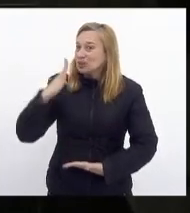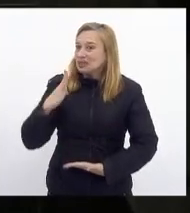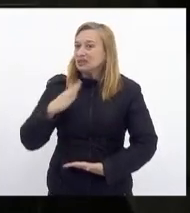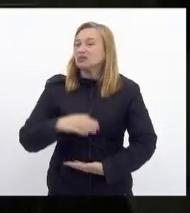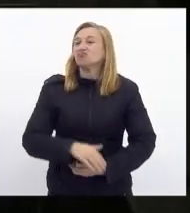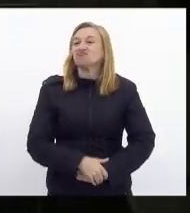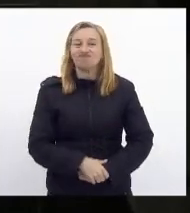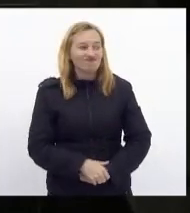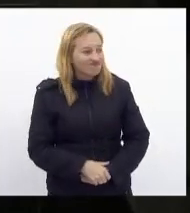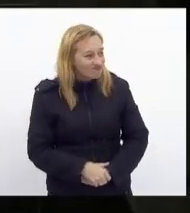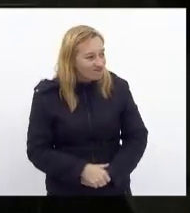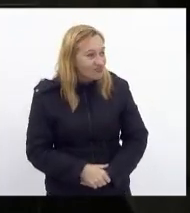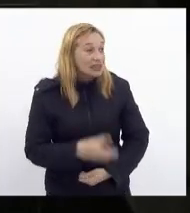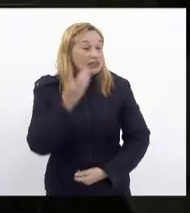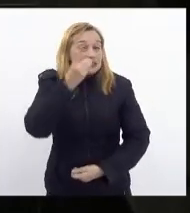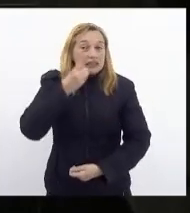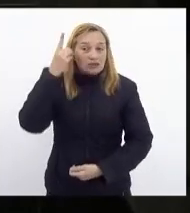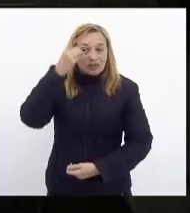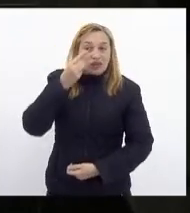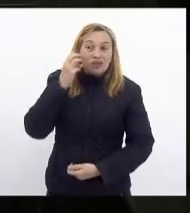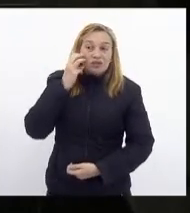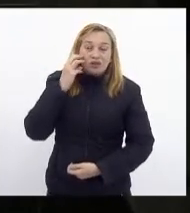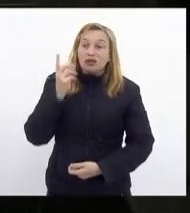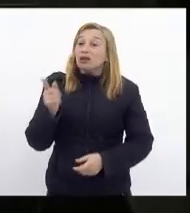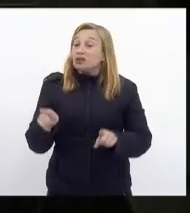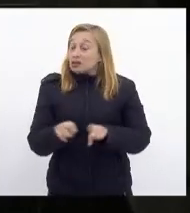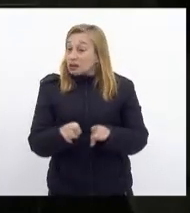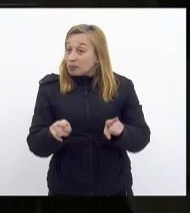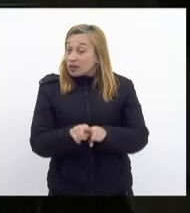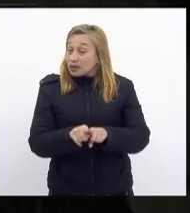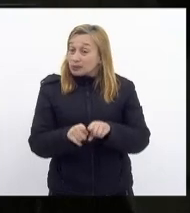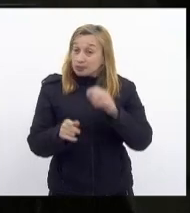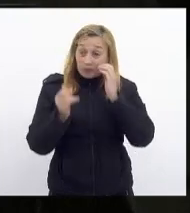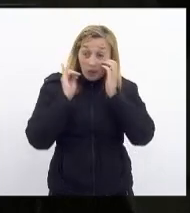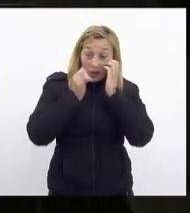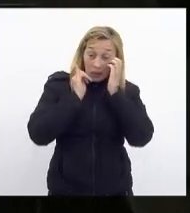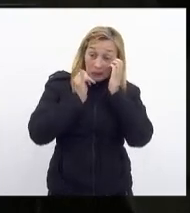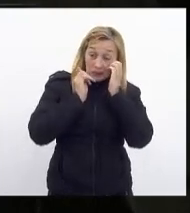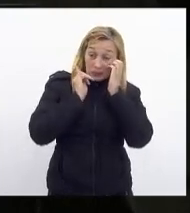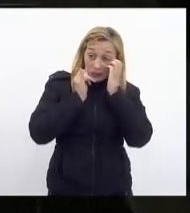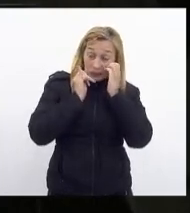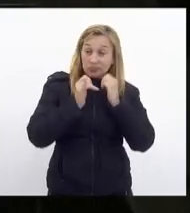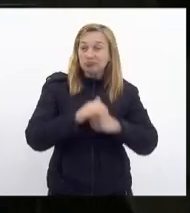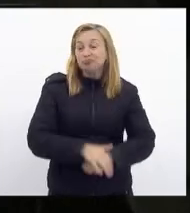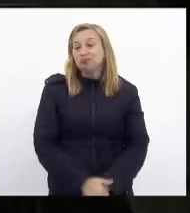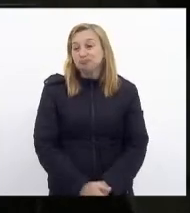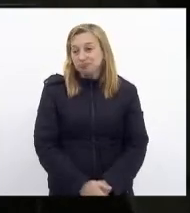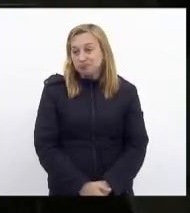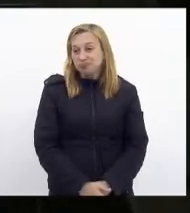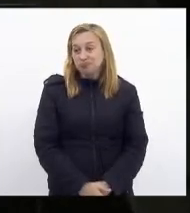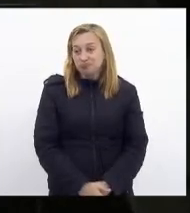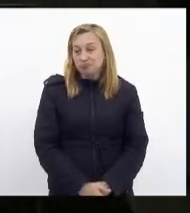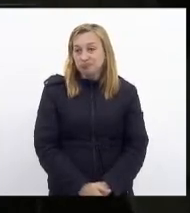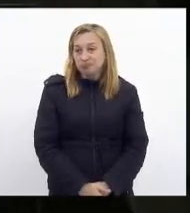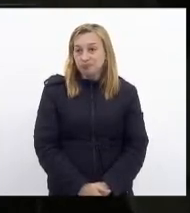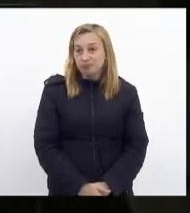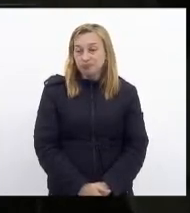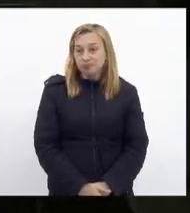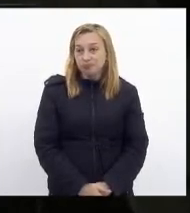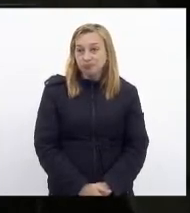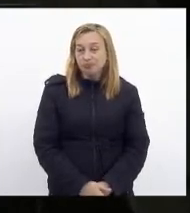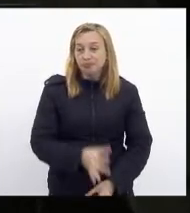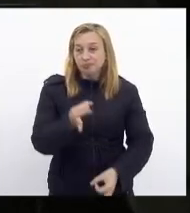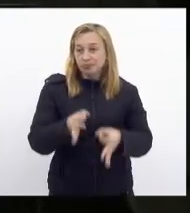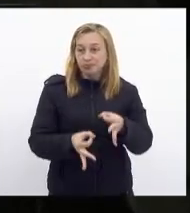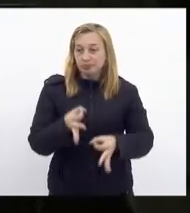em que o deputado Valdeck inclusive foi relator no tribunal